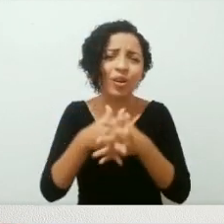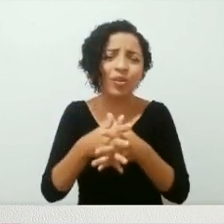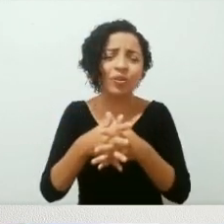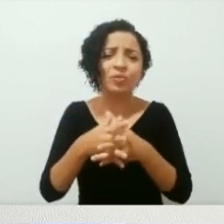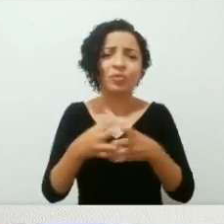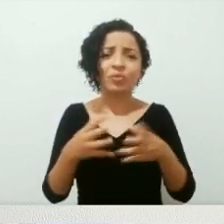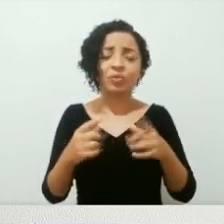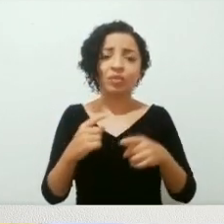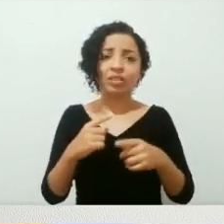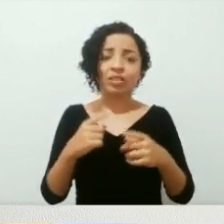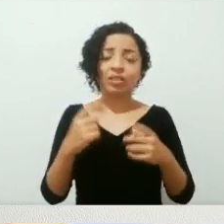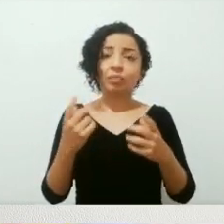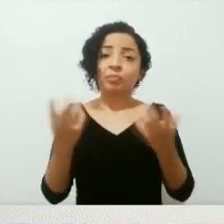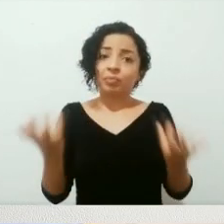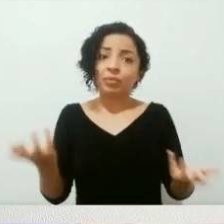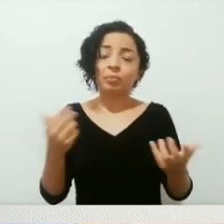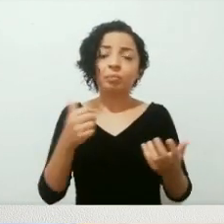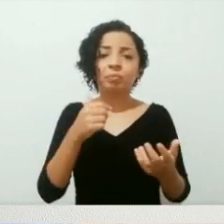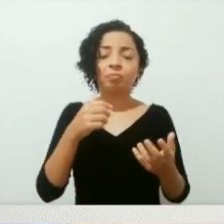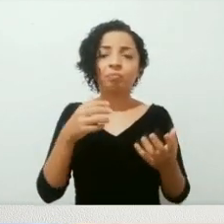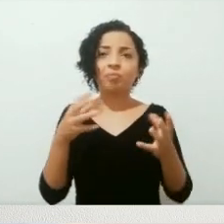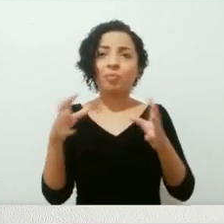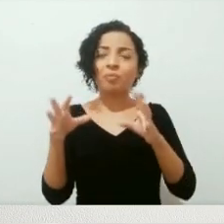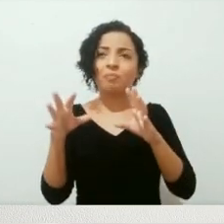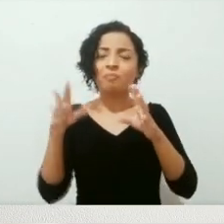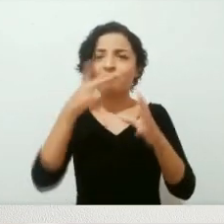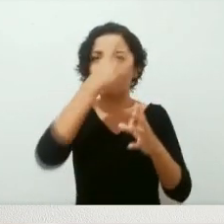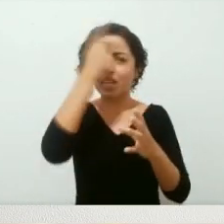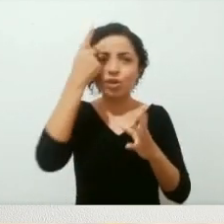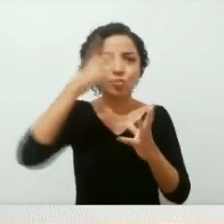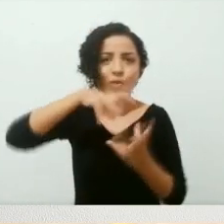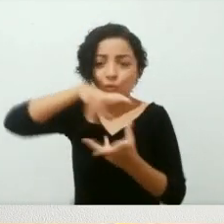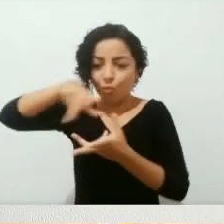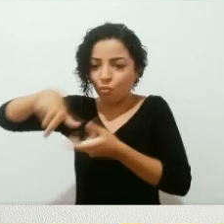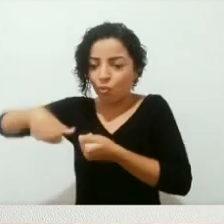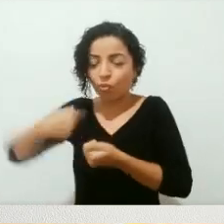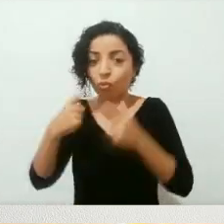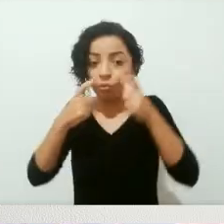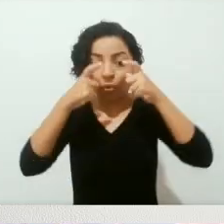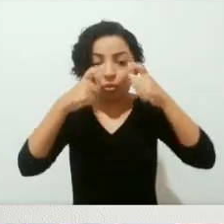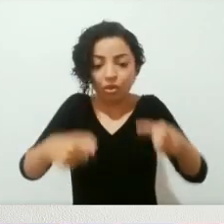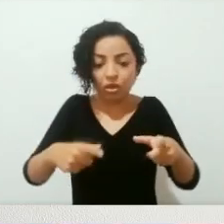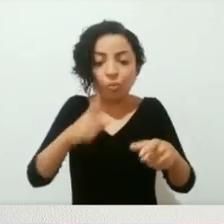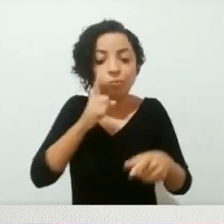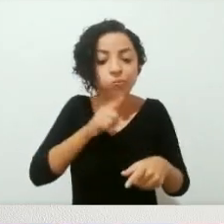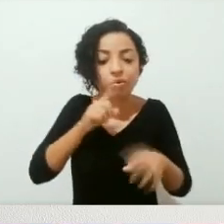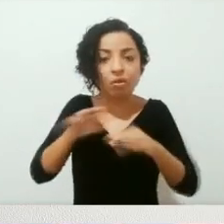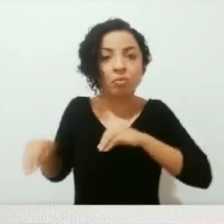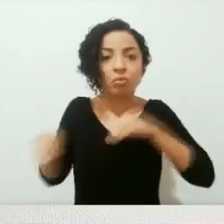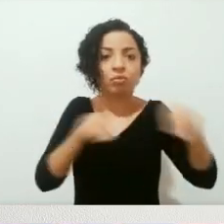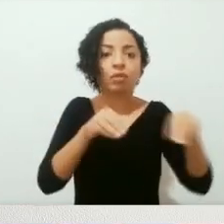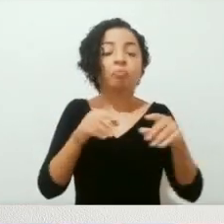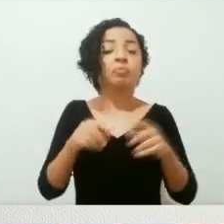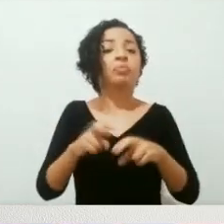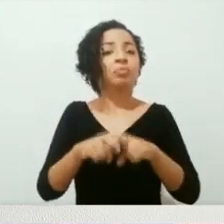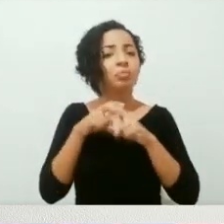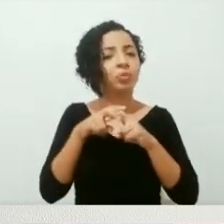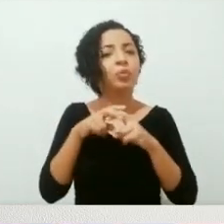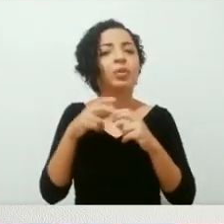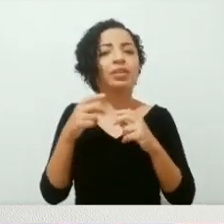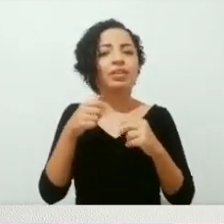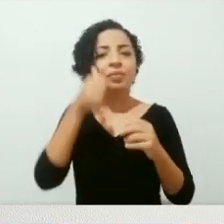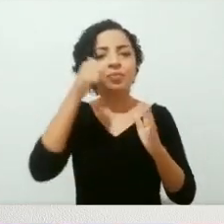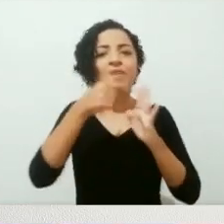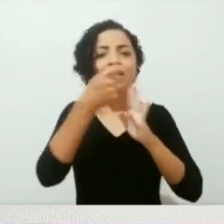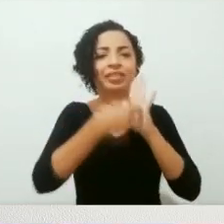uma coletânea de pessoas do mundo inteiro. Então a Cisneiros, pessoalmente, a figura dela, representa